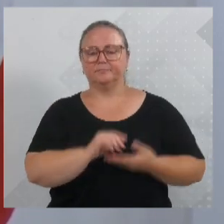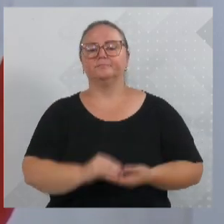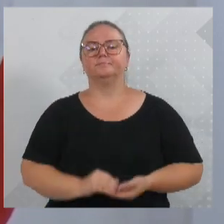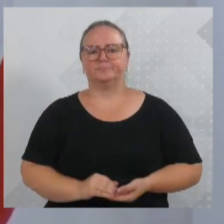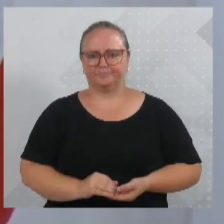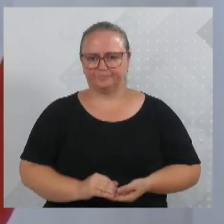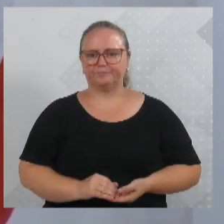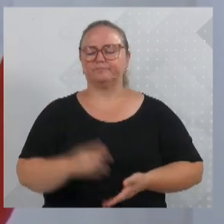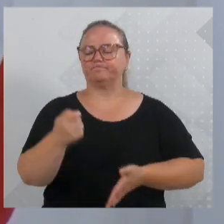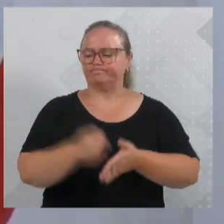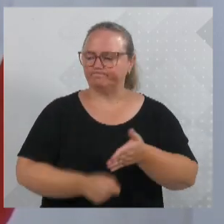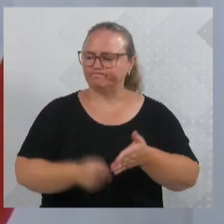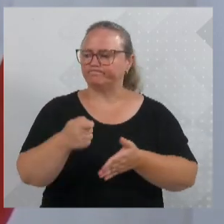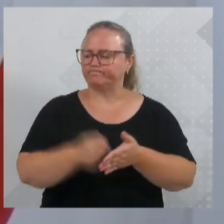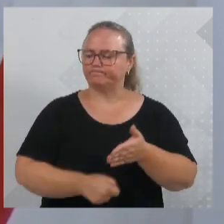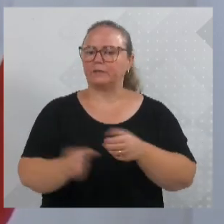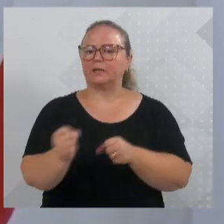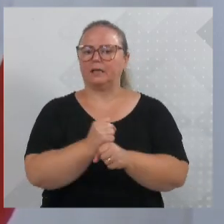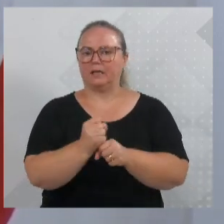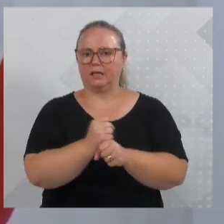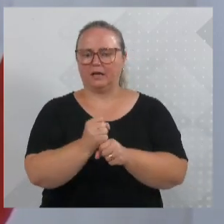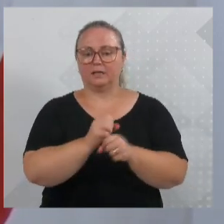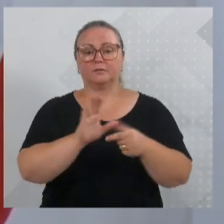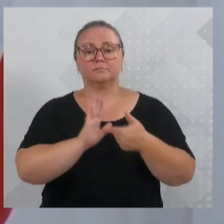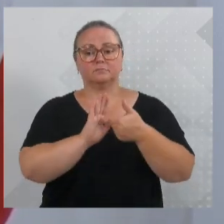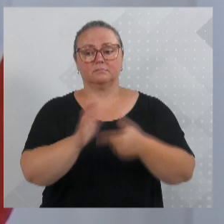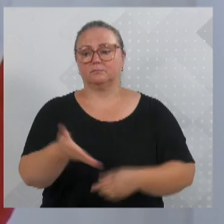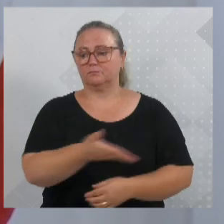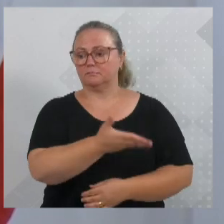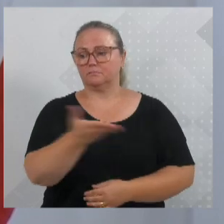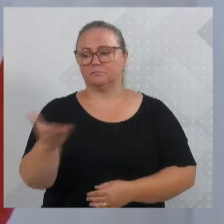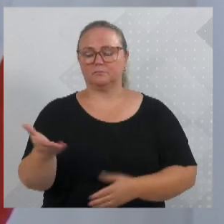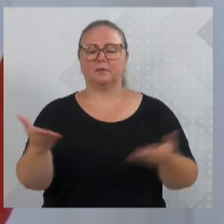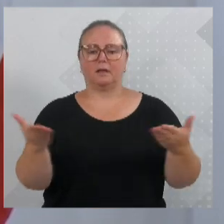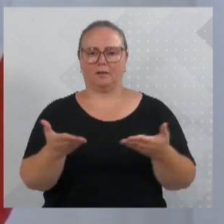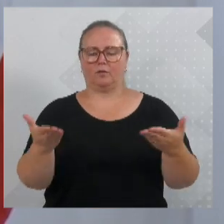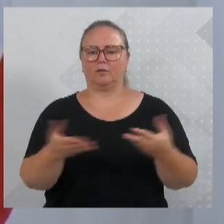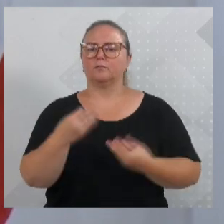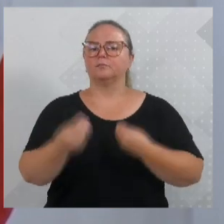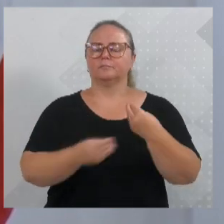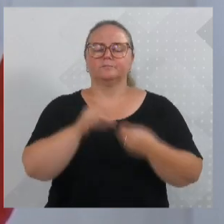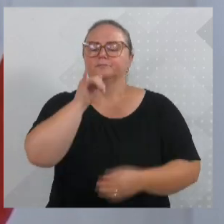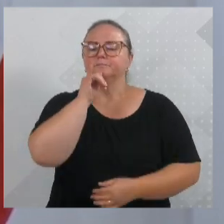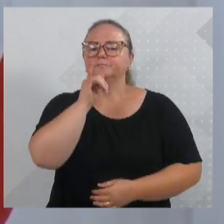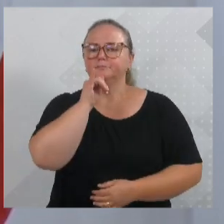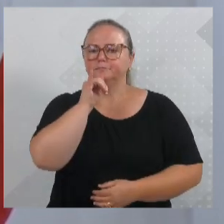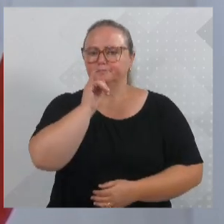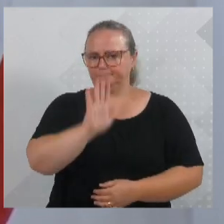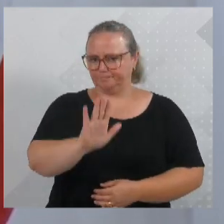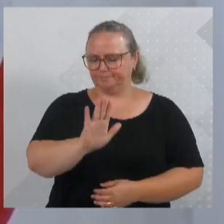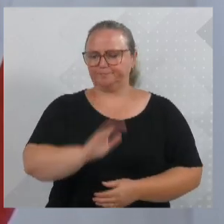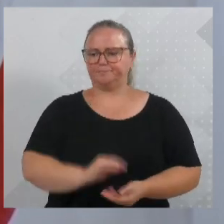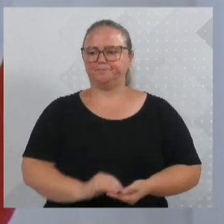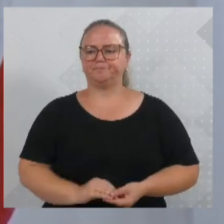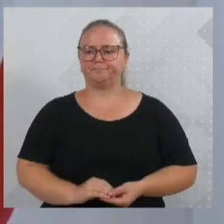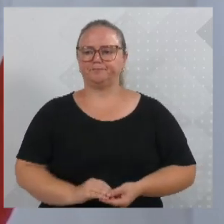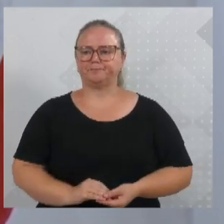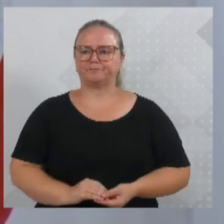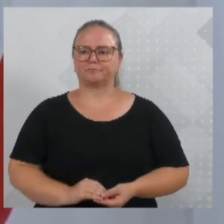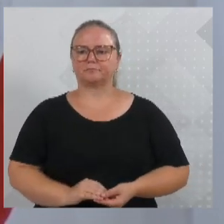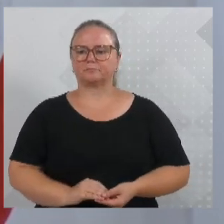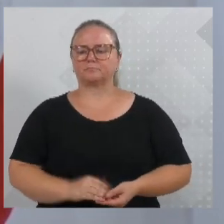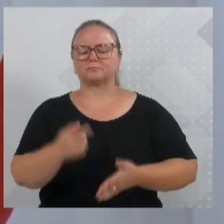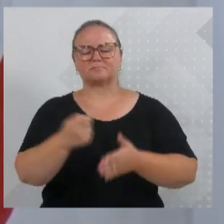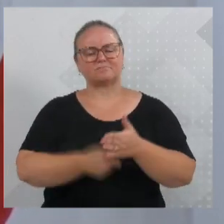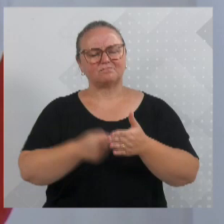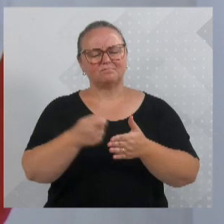lutamos durante muito tempo, e aqui eu quero mostrar para a população um exemplo, de boa política. A gente lutou há muito tempo para